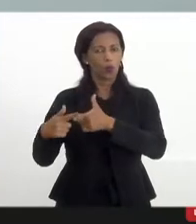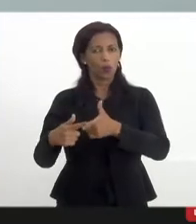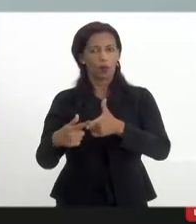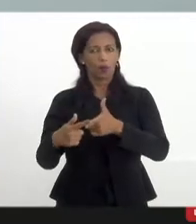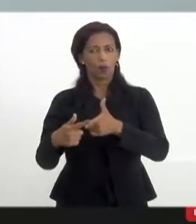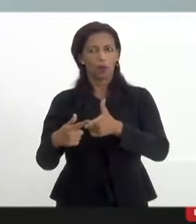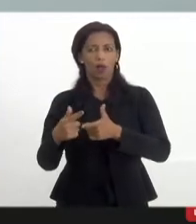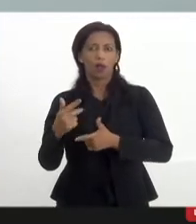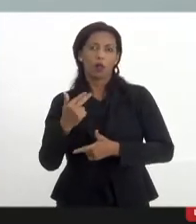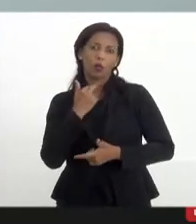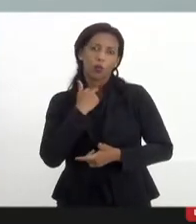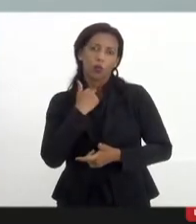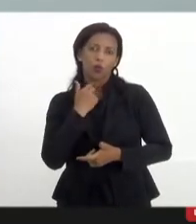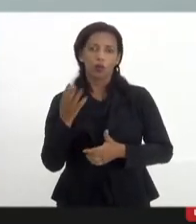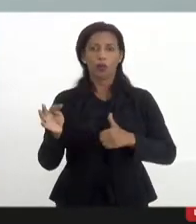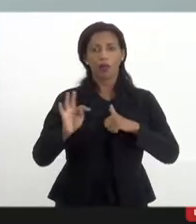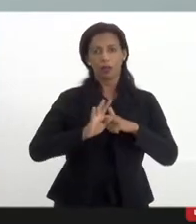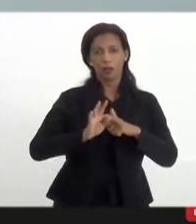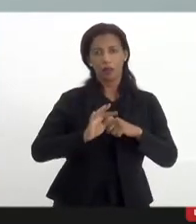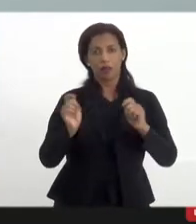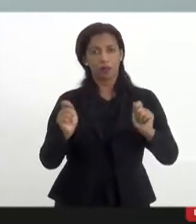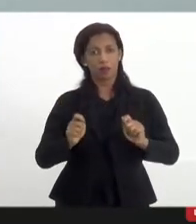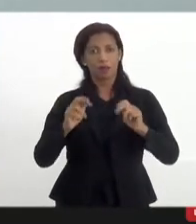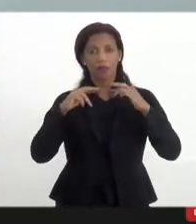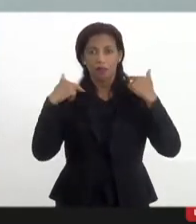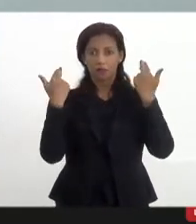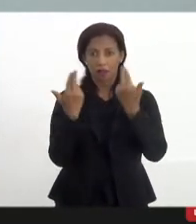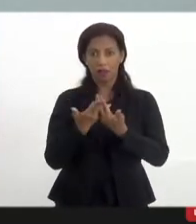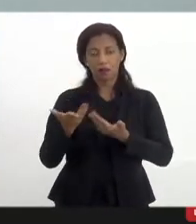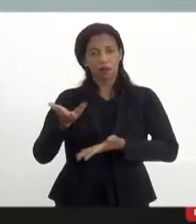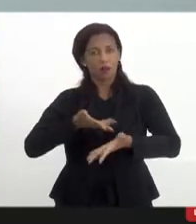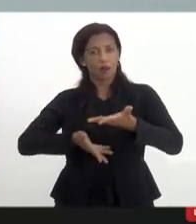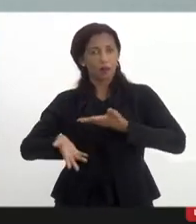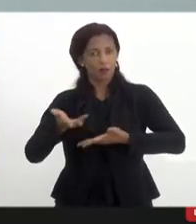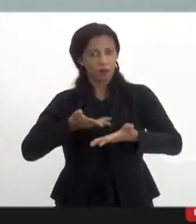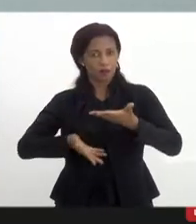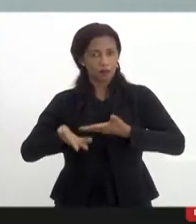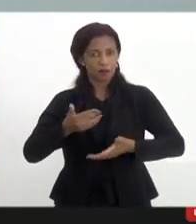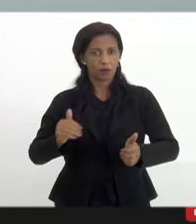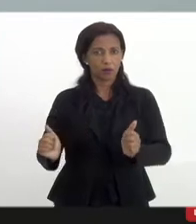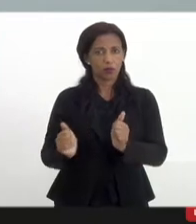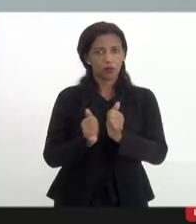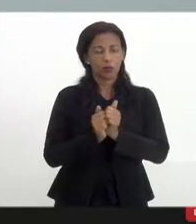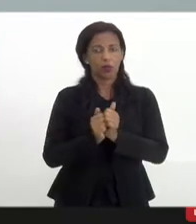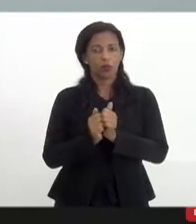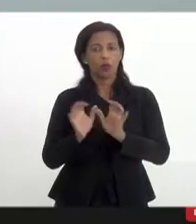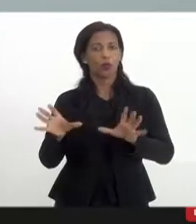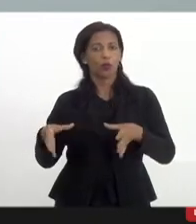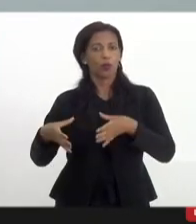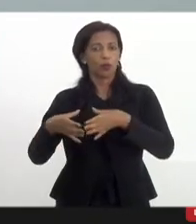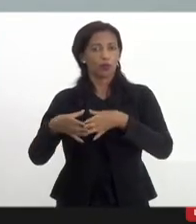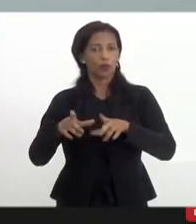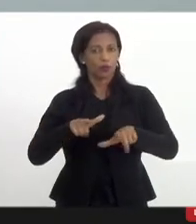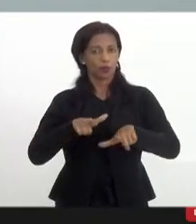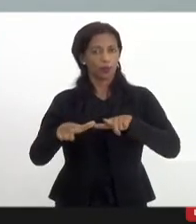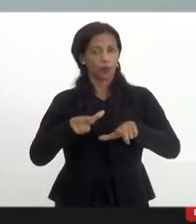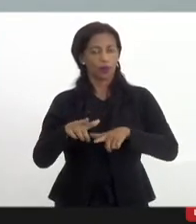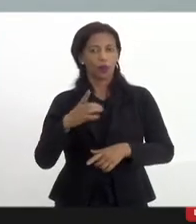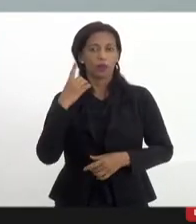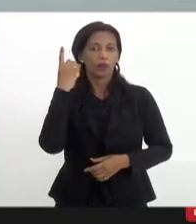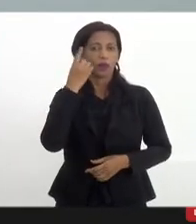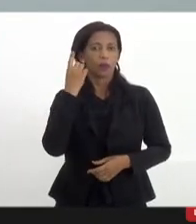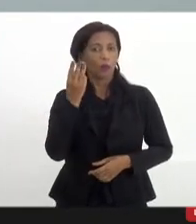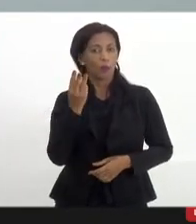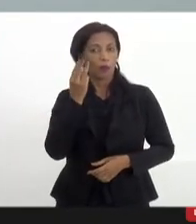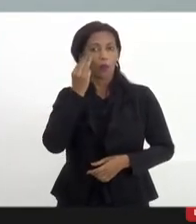possível consignar, mas tecnicamente também essa audiência tem a participação e a promoção da Comissão de Trabalho, a deputada Mônica Francisco